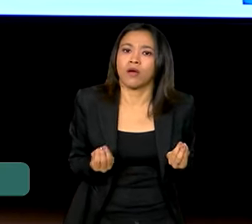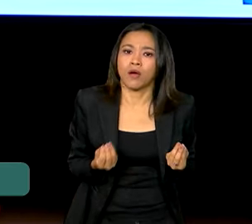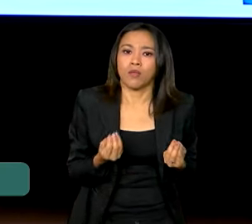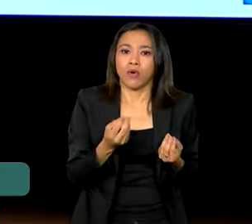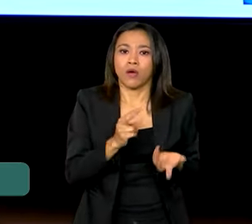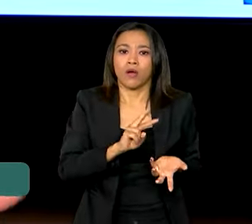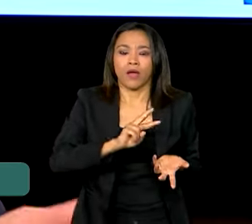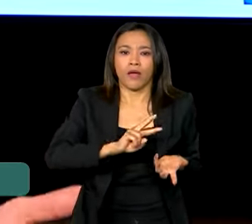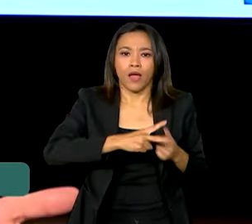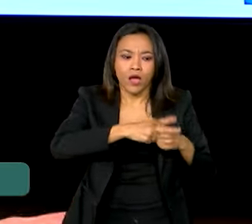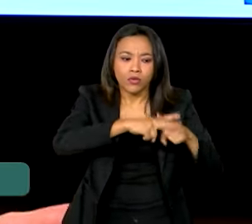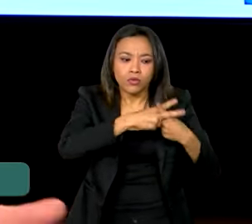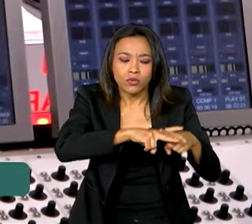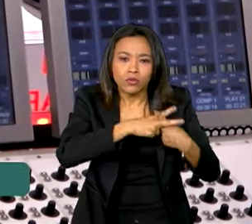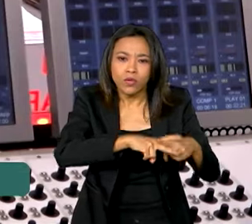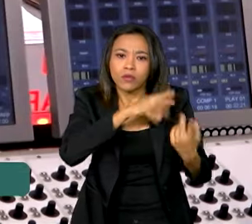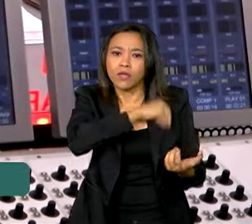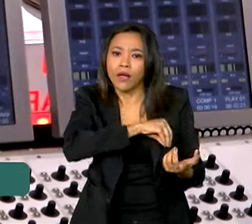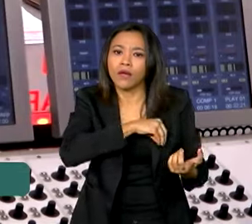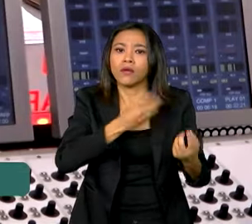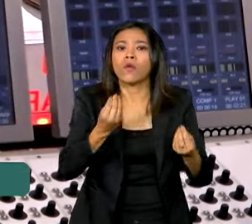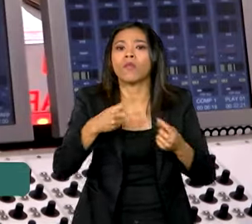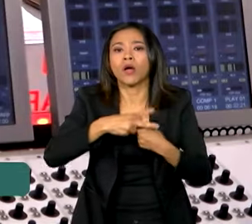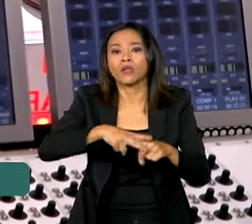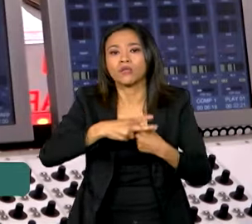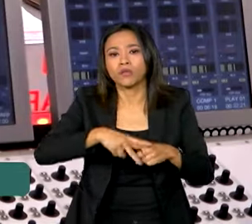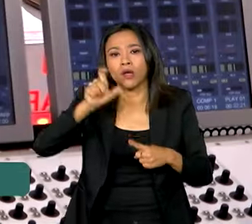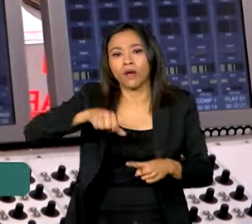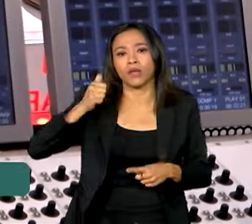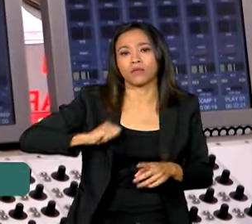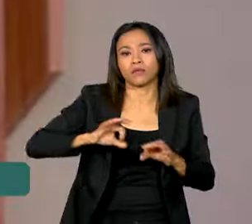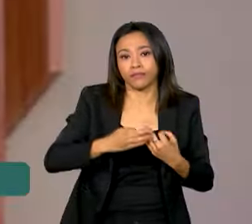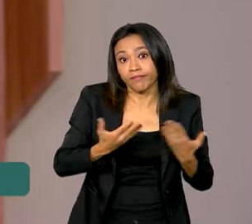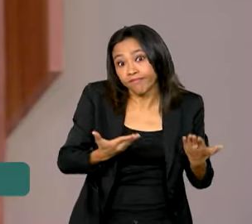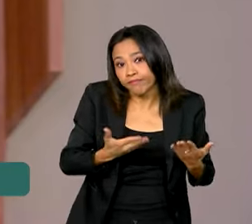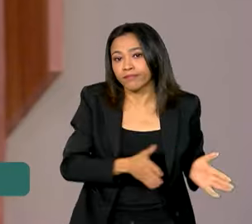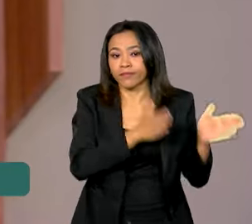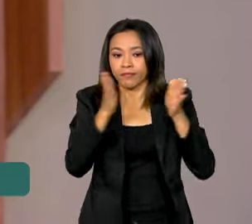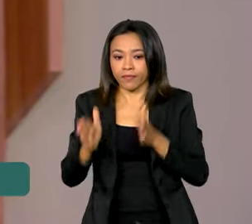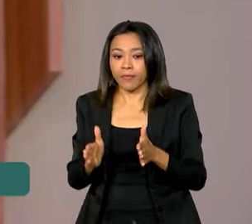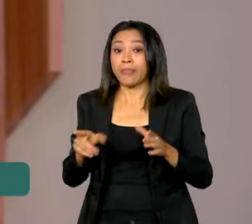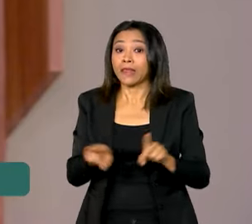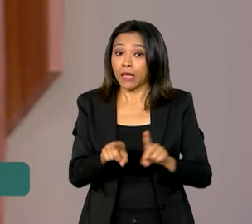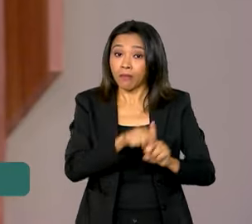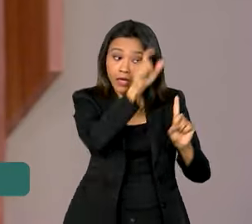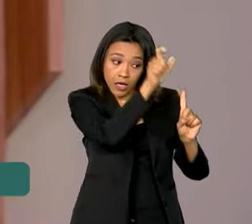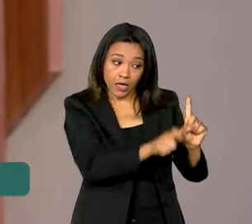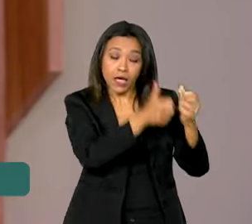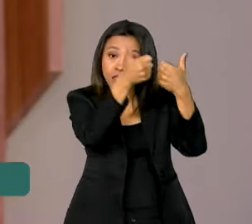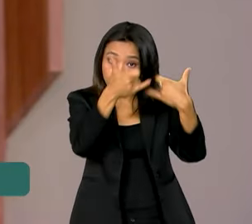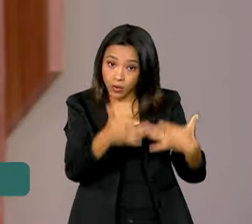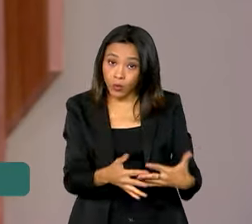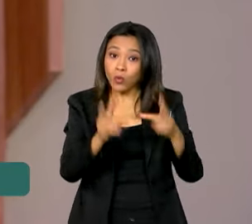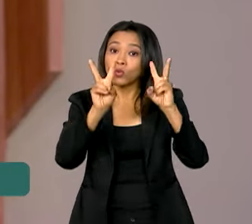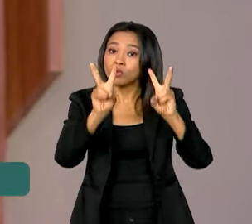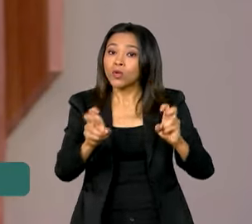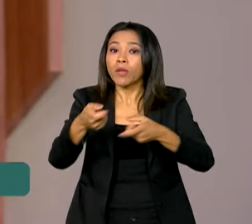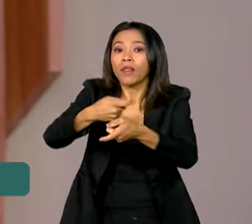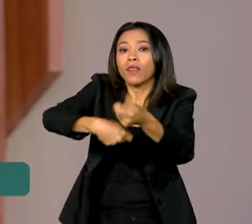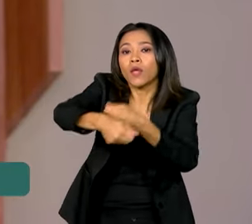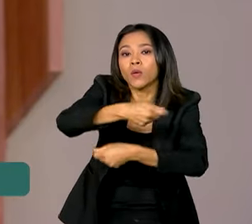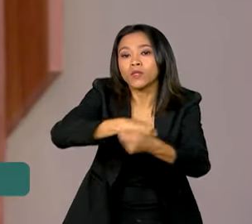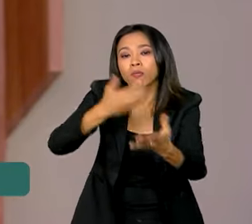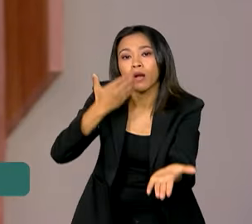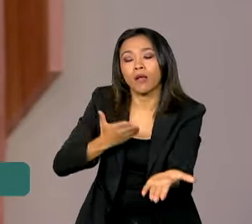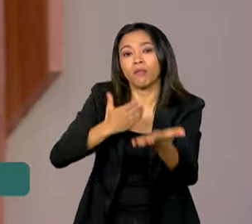o ajuste fiscal em cima do Bolsa Família? O ministro falou também sobre as renegociações para aprovar a reforma tributária.